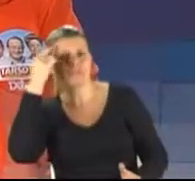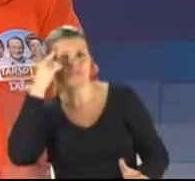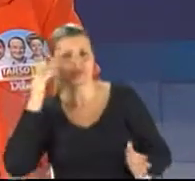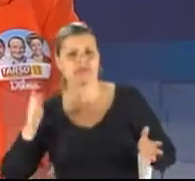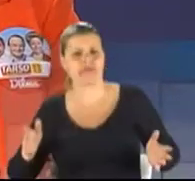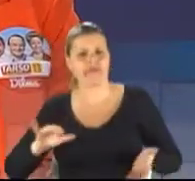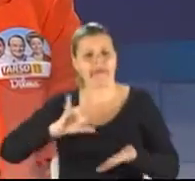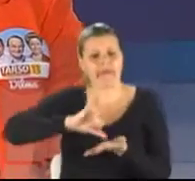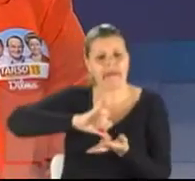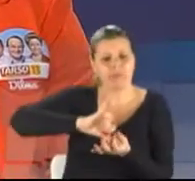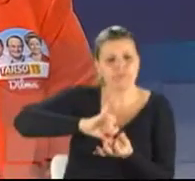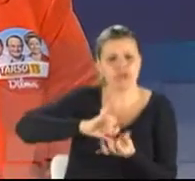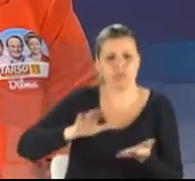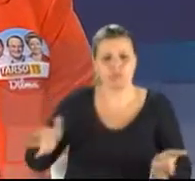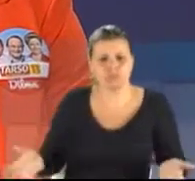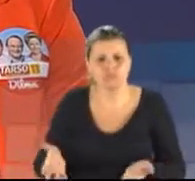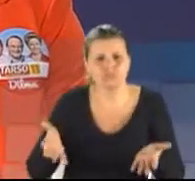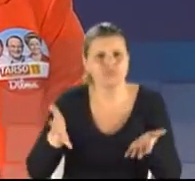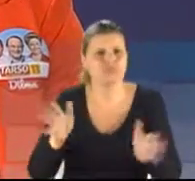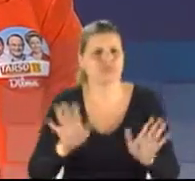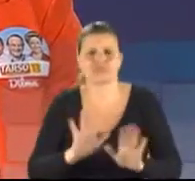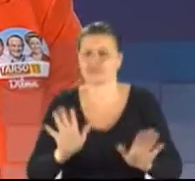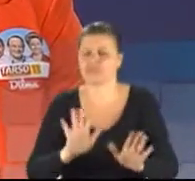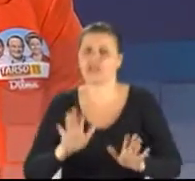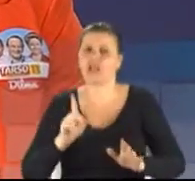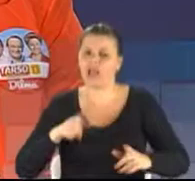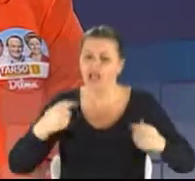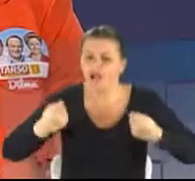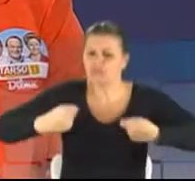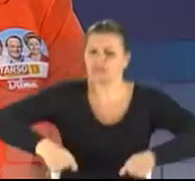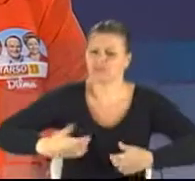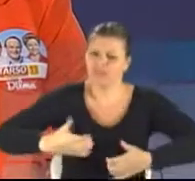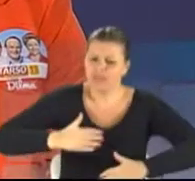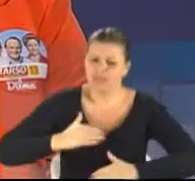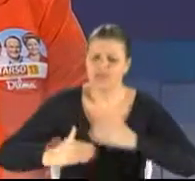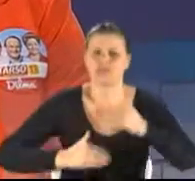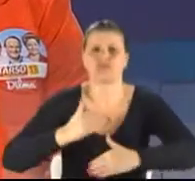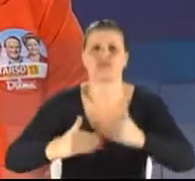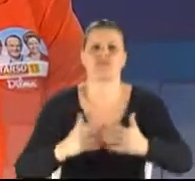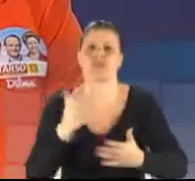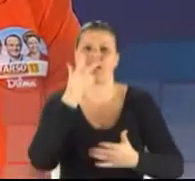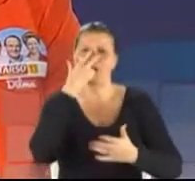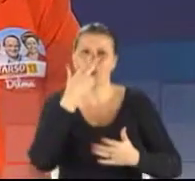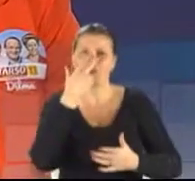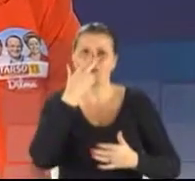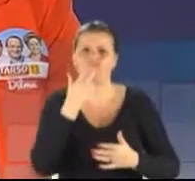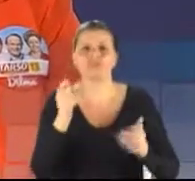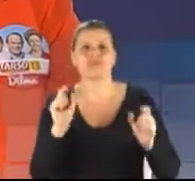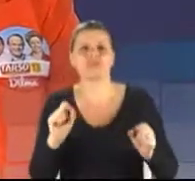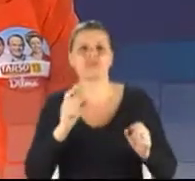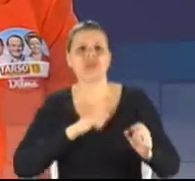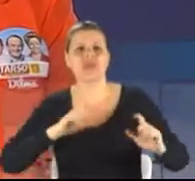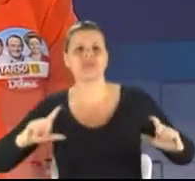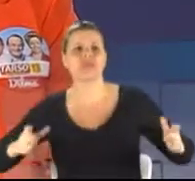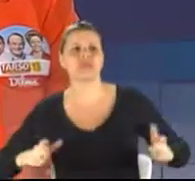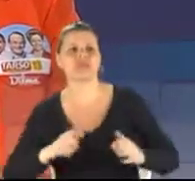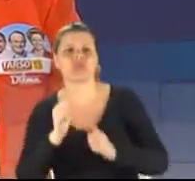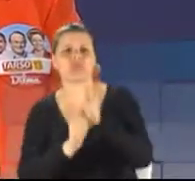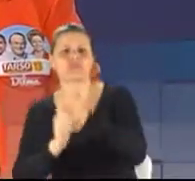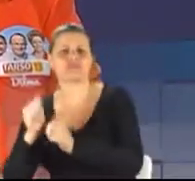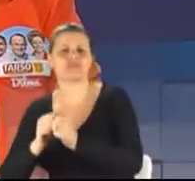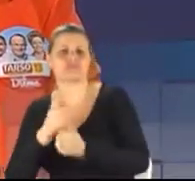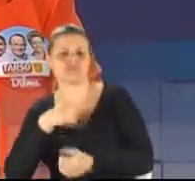capital produtivo, apostar no desenvolvimento. É o processo de desindustrialização que nós já vimos nesse filme.